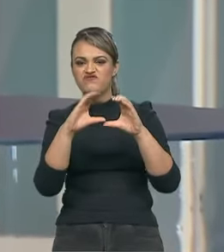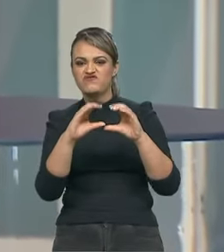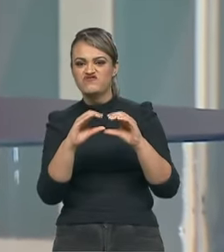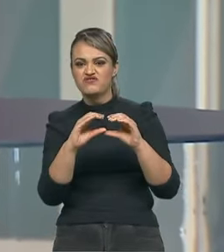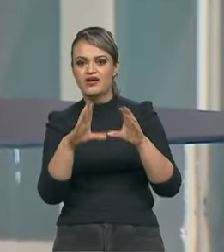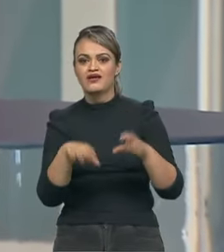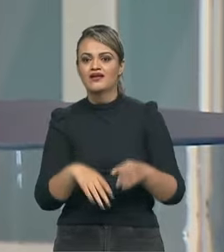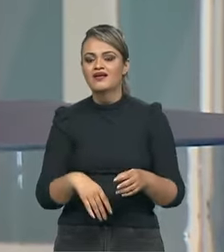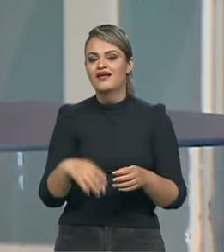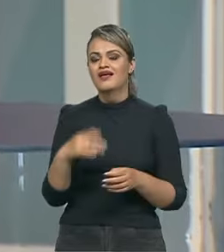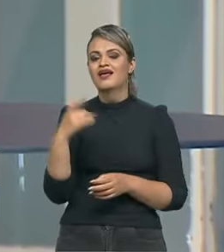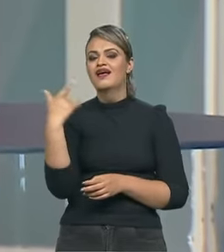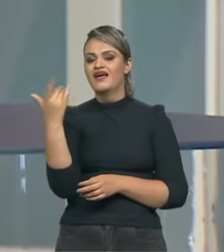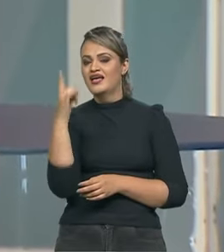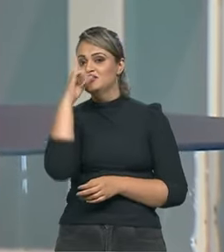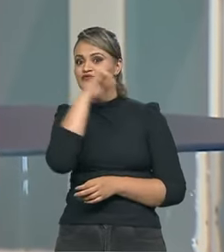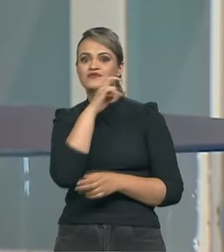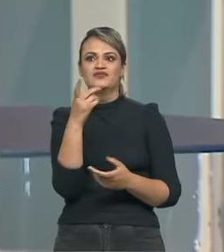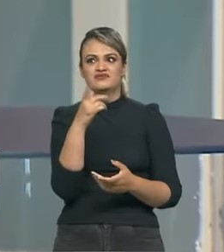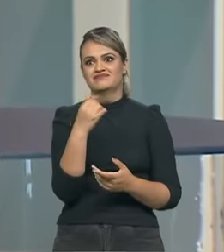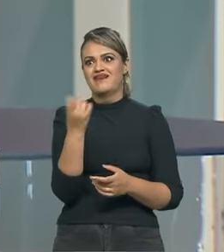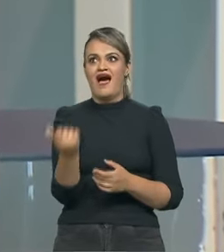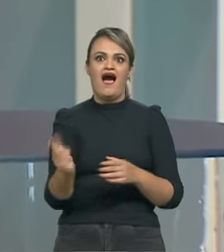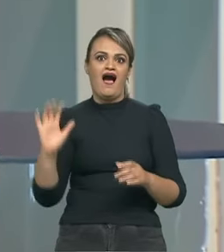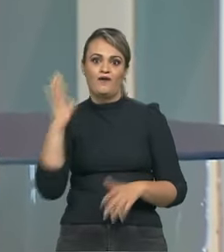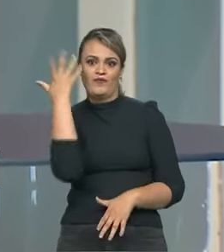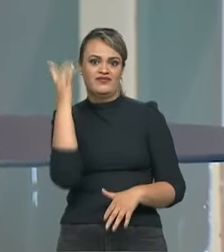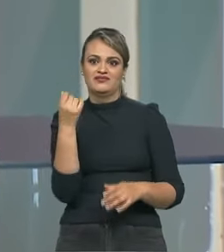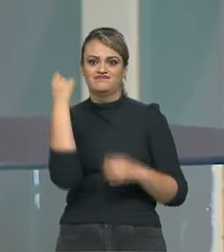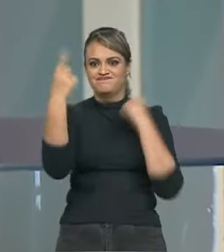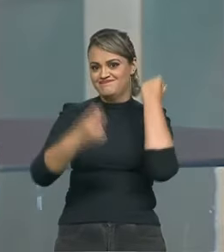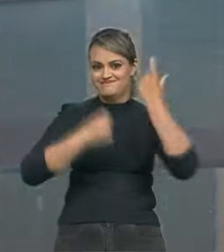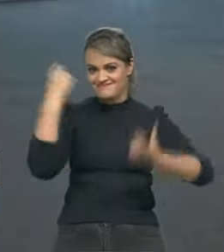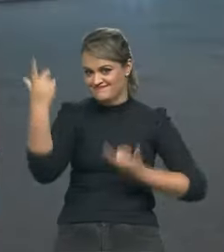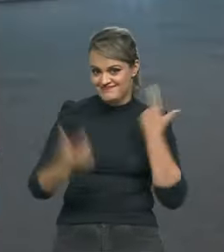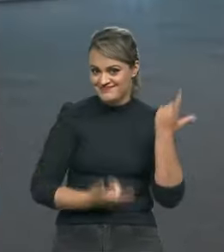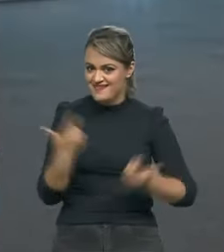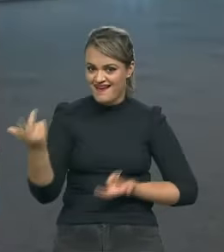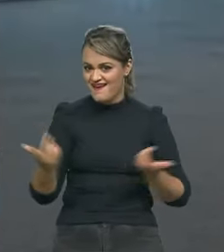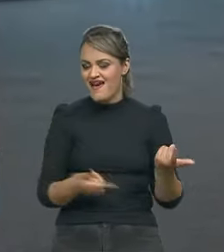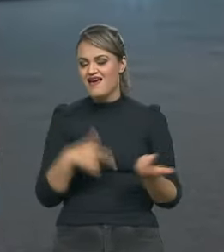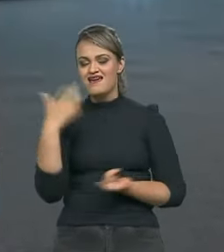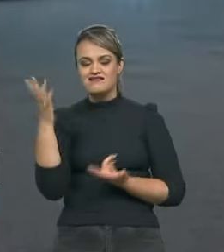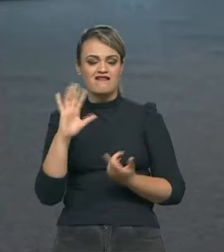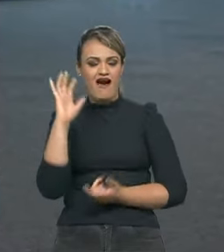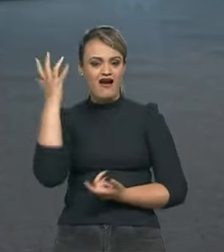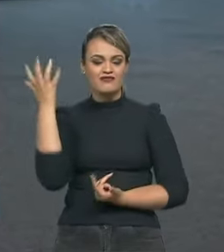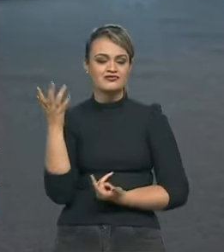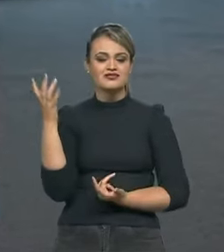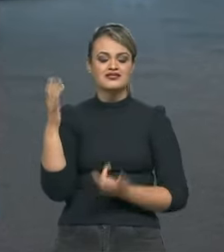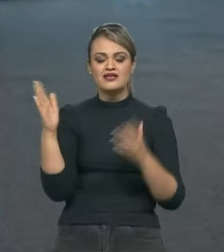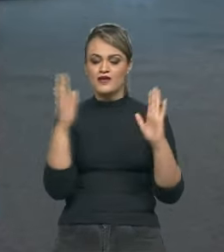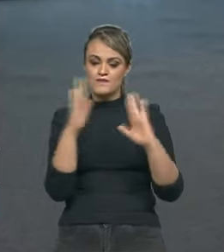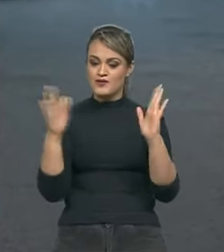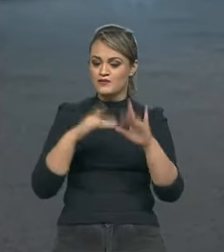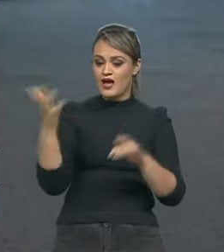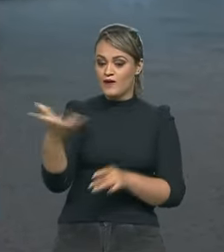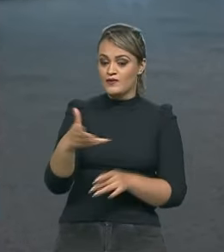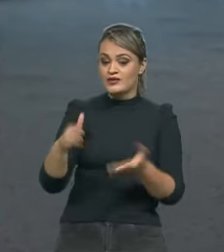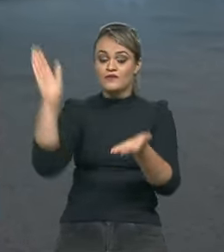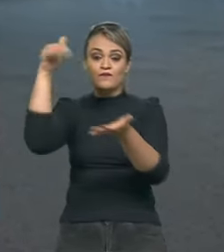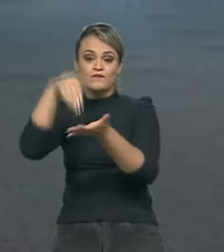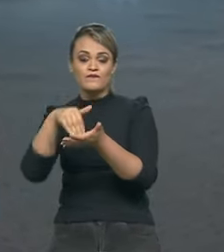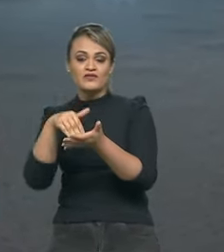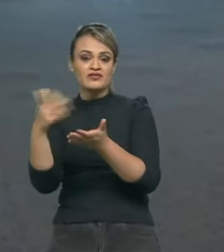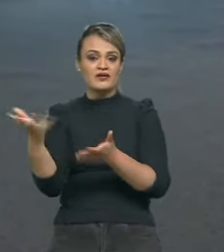Mas realmente é muito difícil acontecer isso. A répera é muito longa e aconteceu um no meio da corrida e um outro no fim da